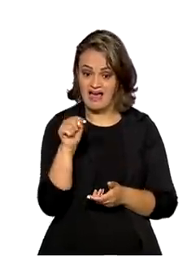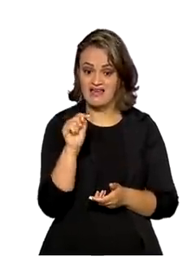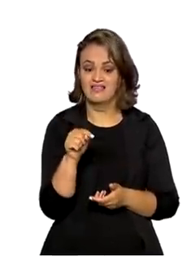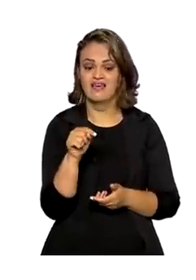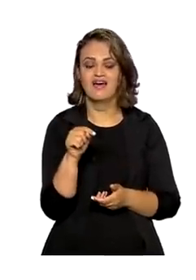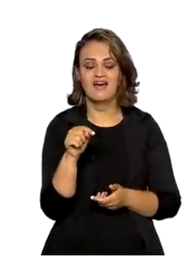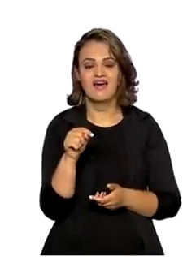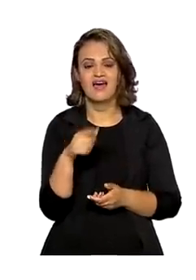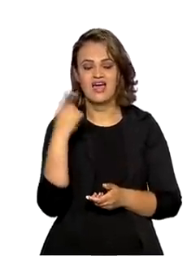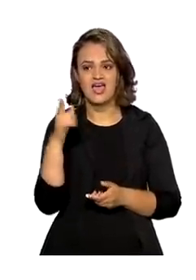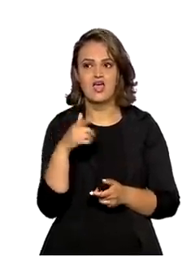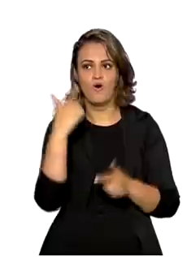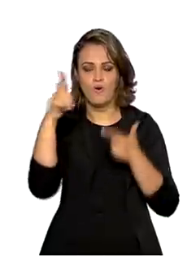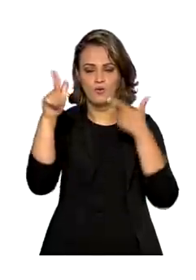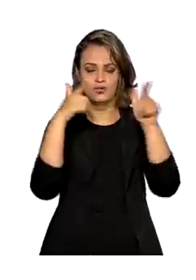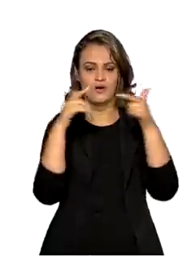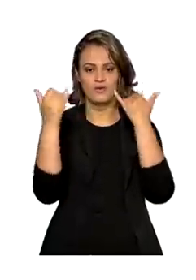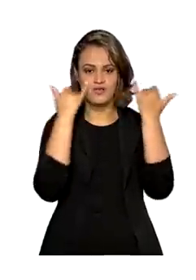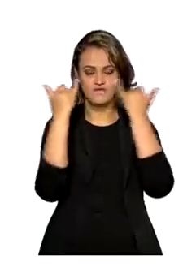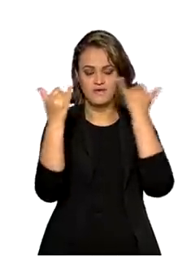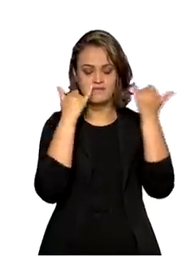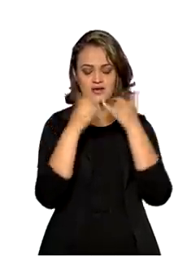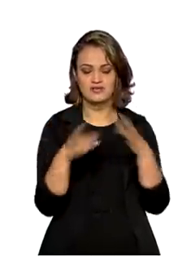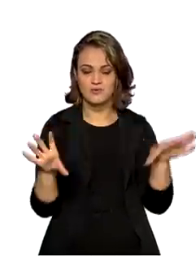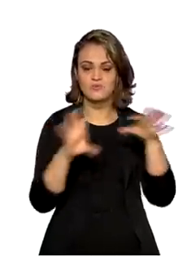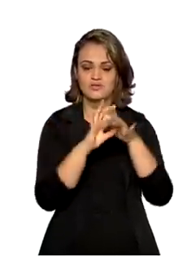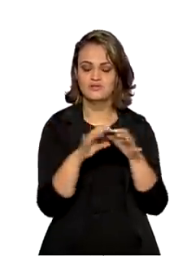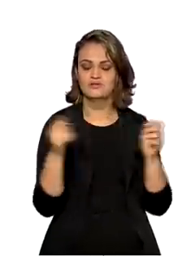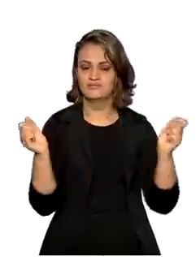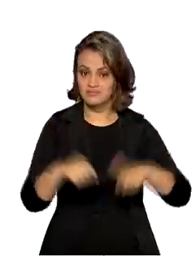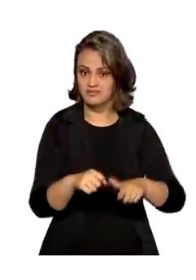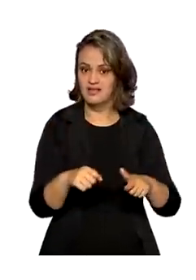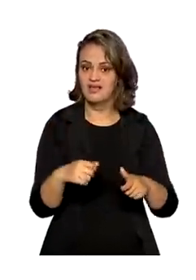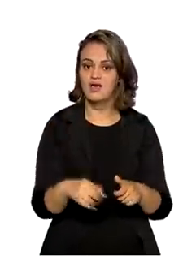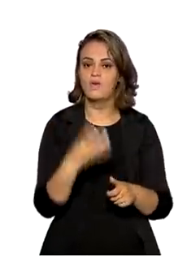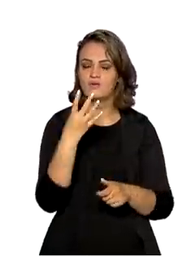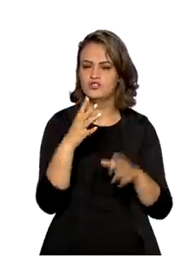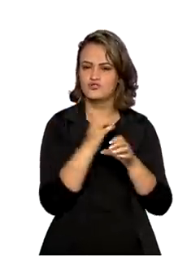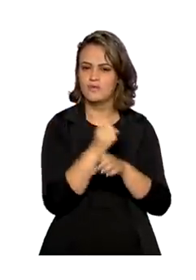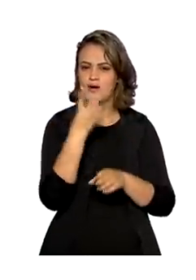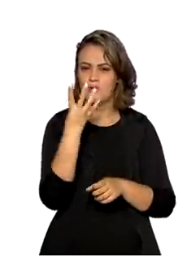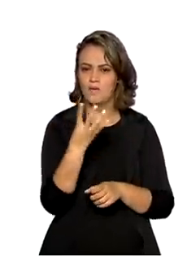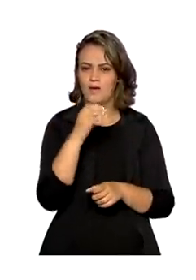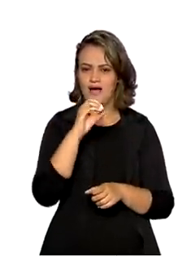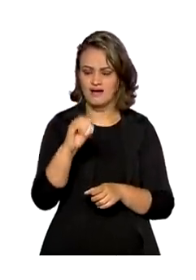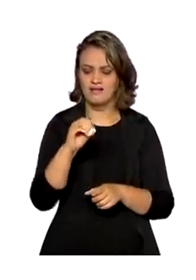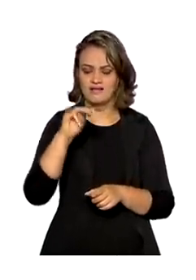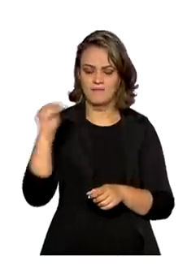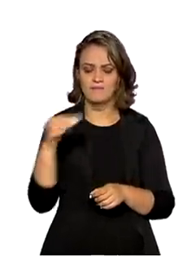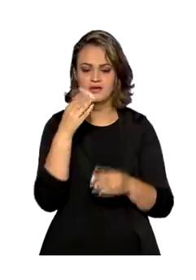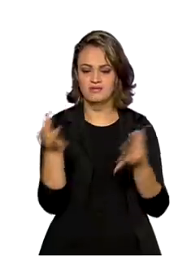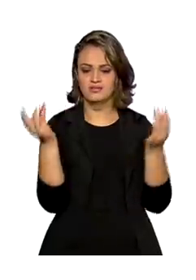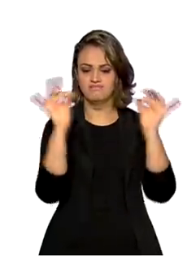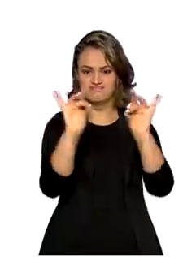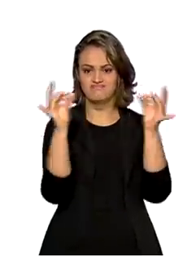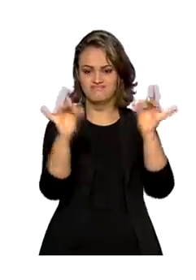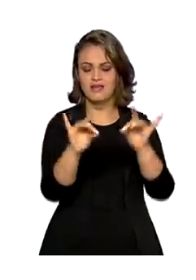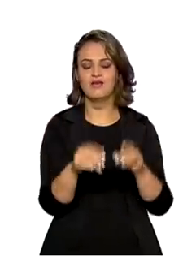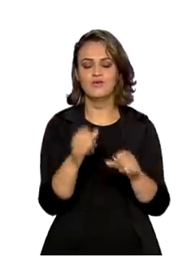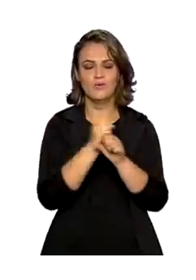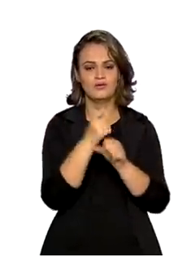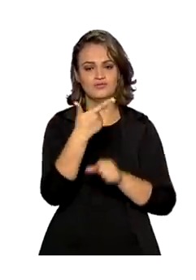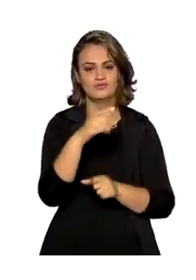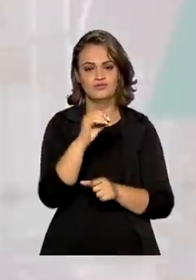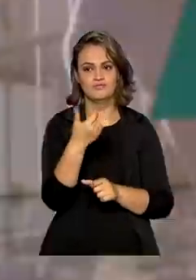ainda de outros veículos de notícia digital, com cerca de 40 milhões de repostagens em 2021 por